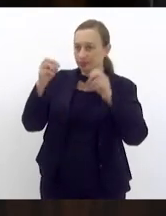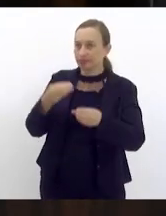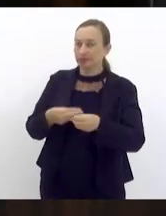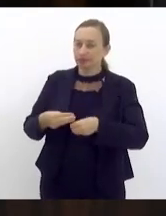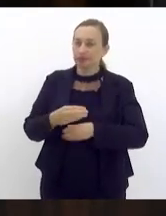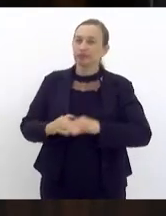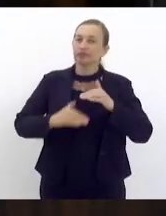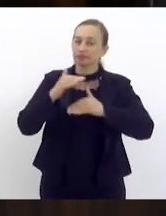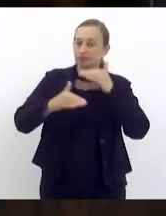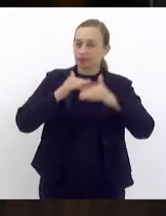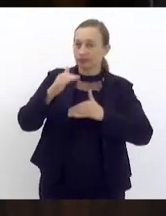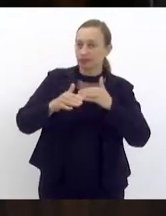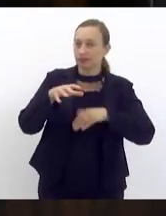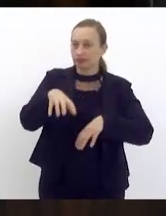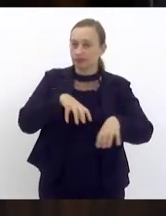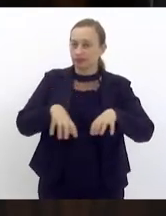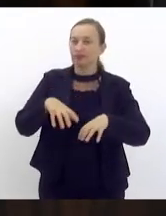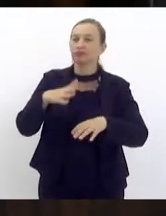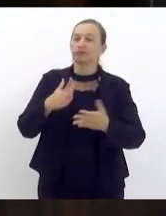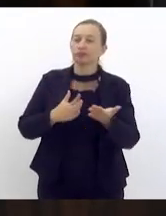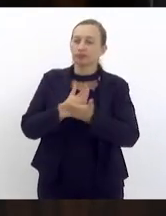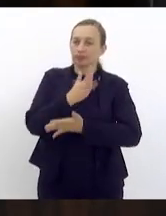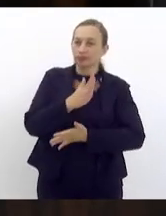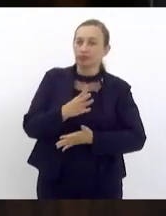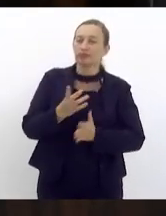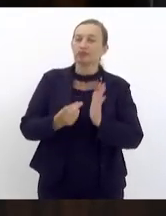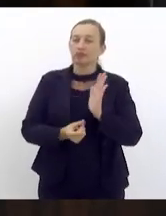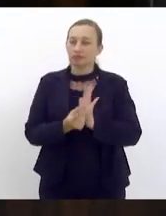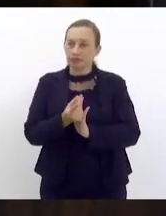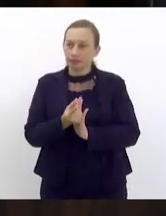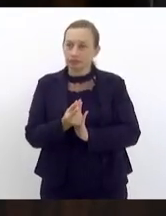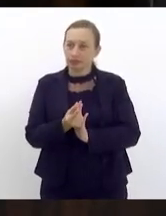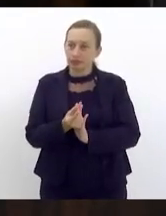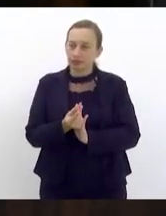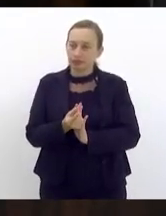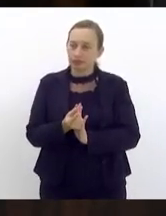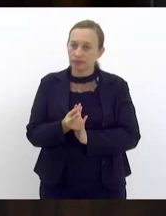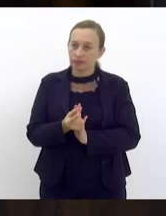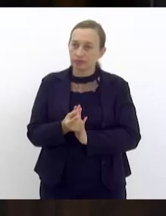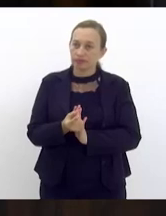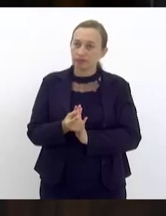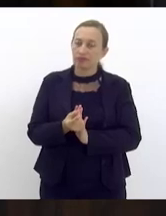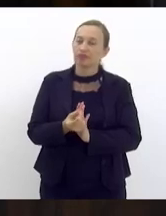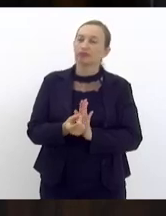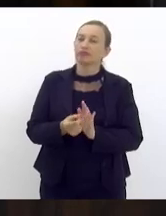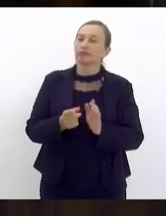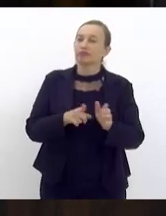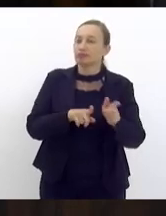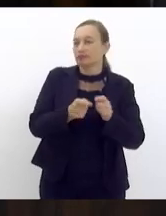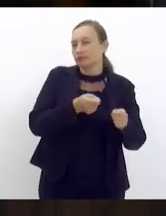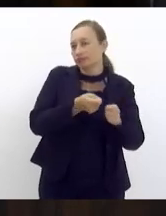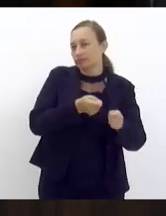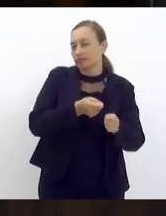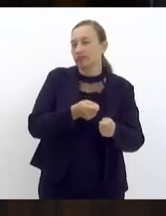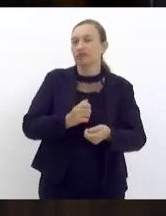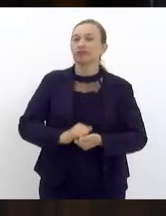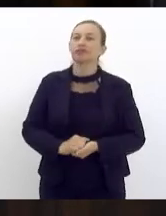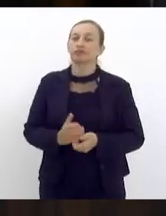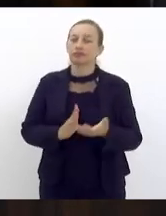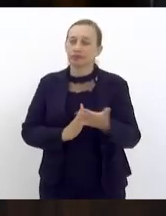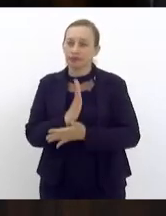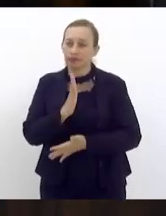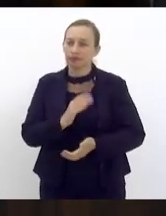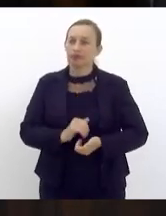desenvolvimento regional favorável de orçamento e finanças e fiscalização e controle favorável